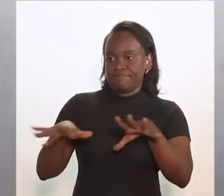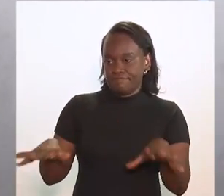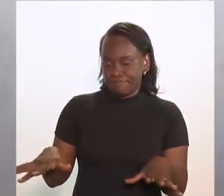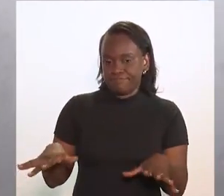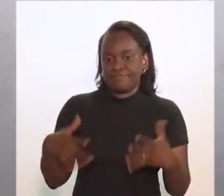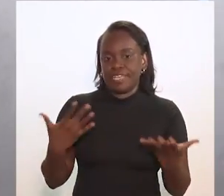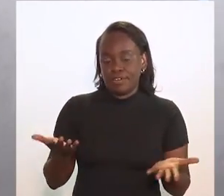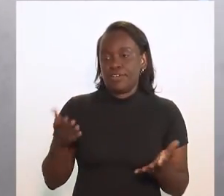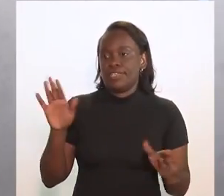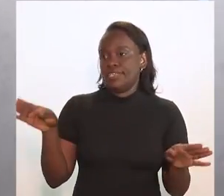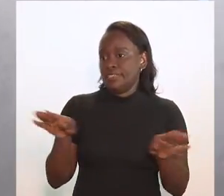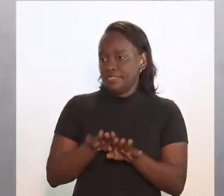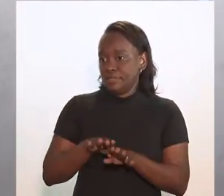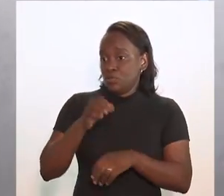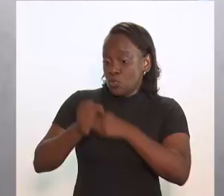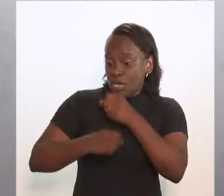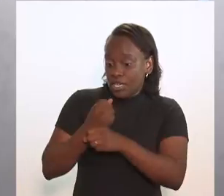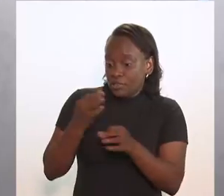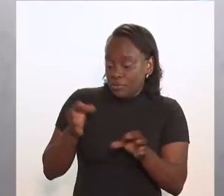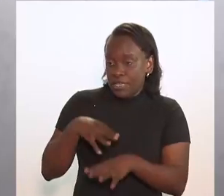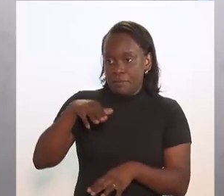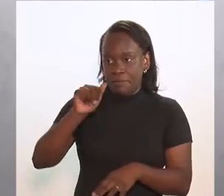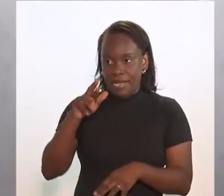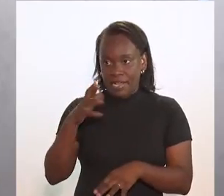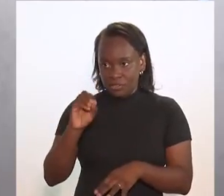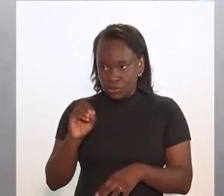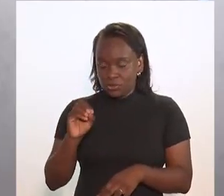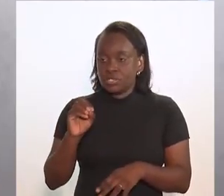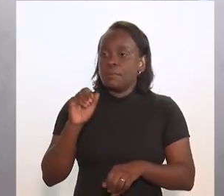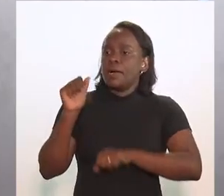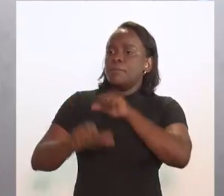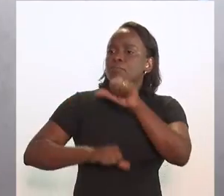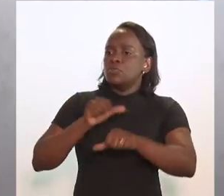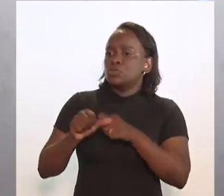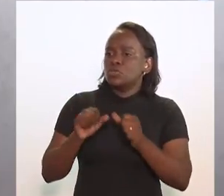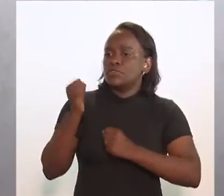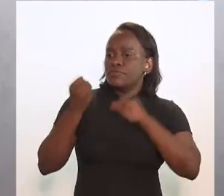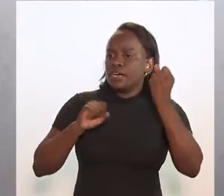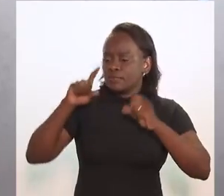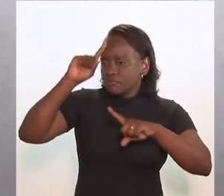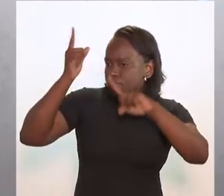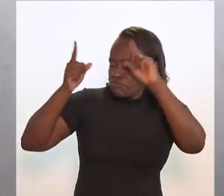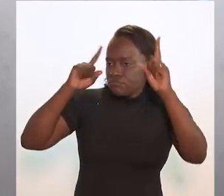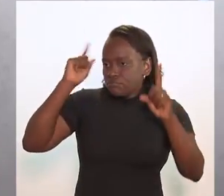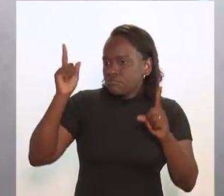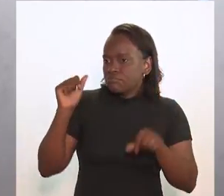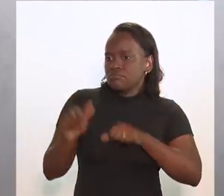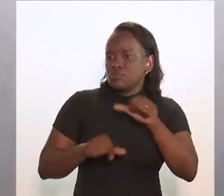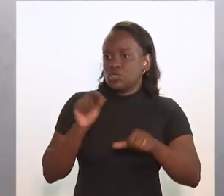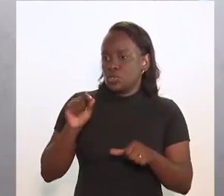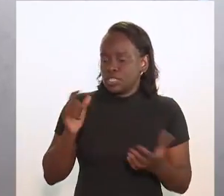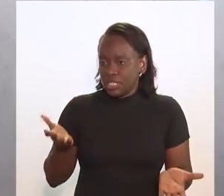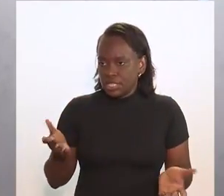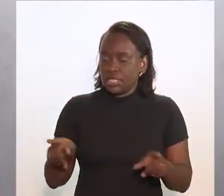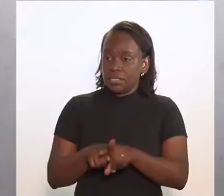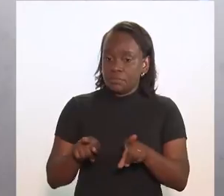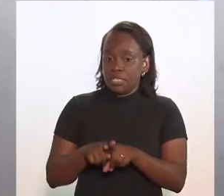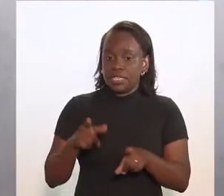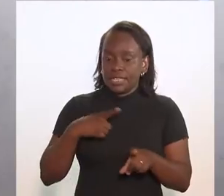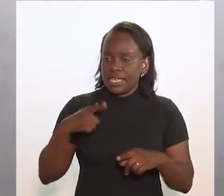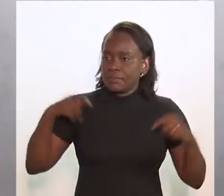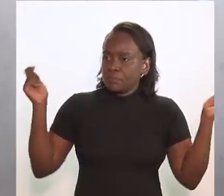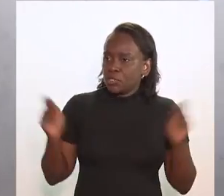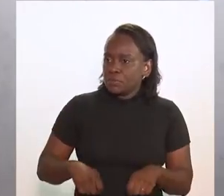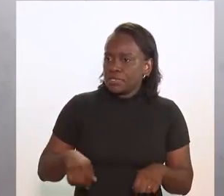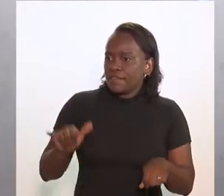fechou agora em março, o que mudou na indústria criativa? O que ele trouxe também